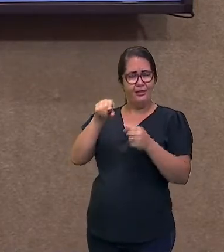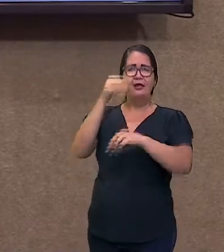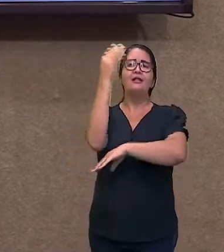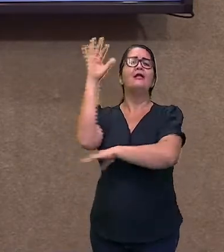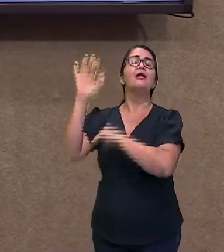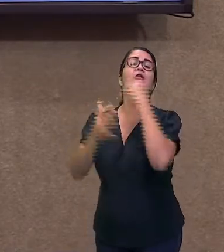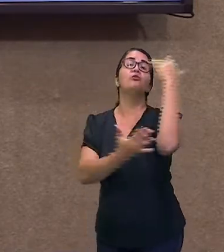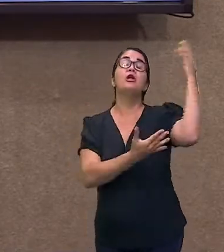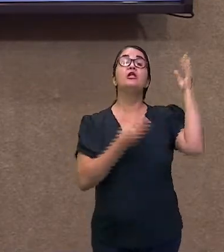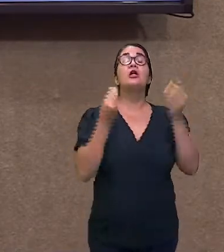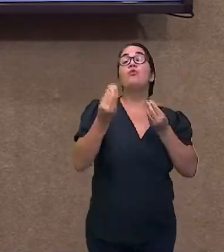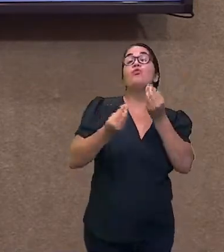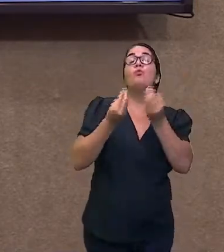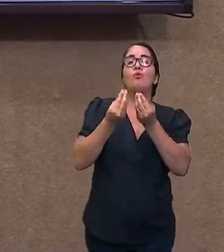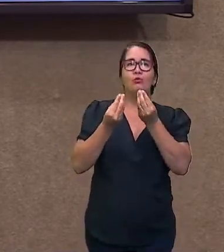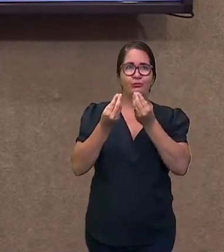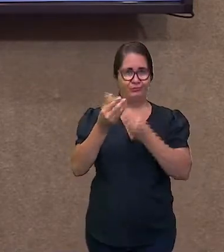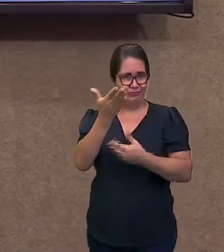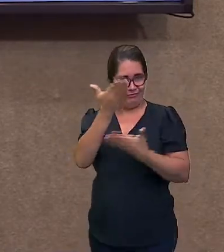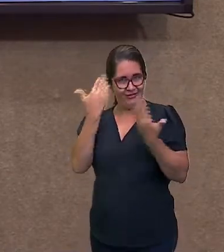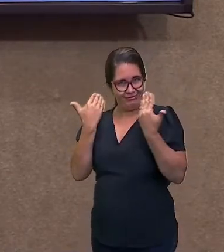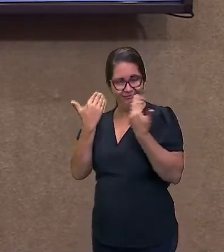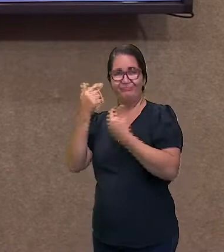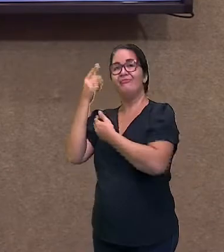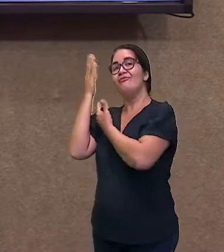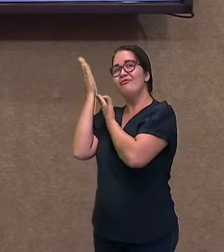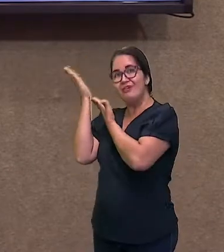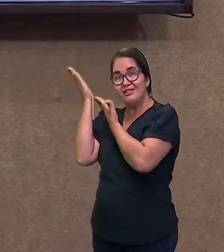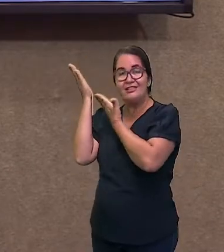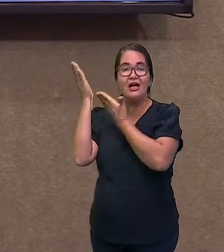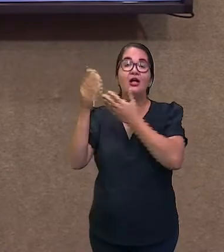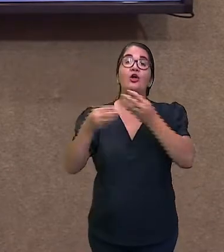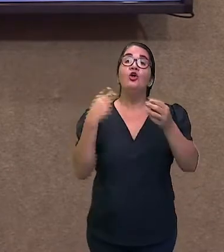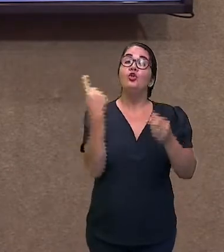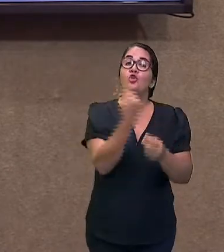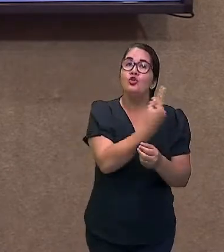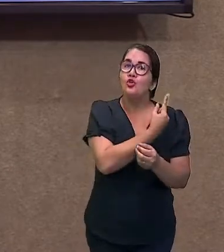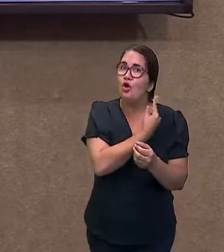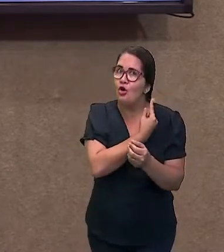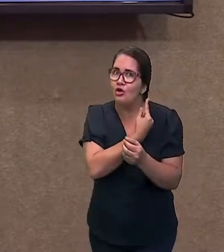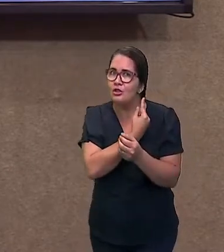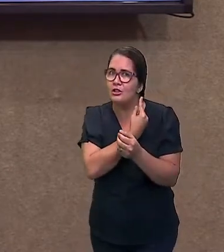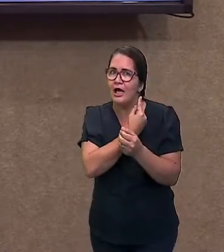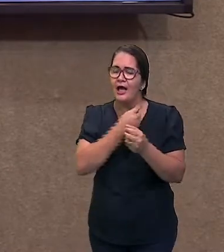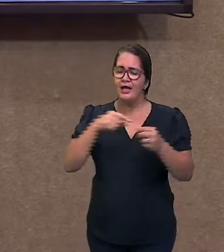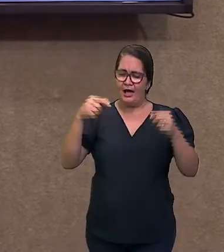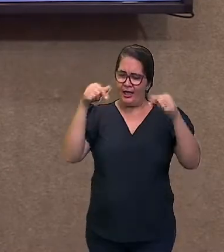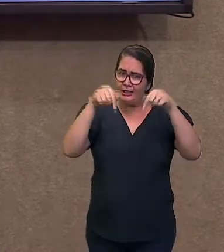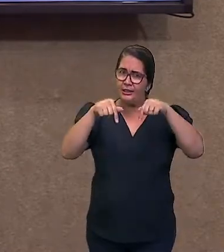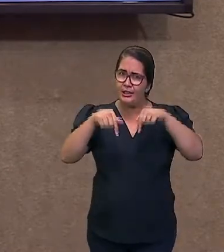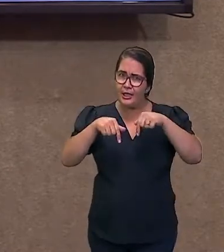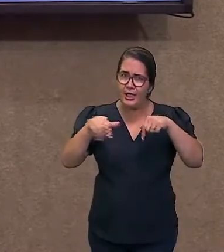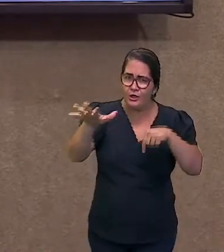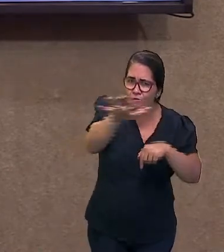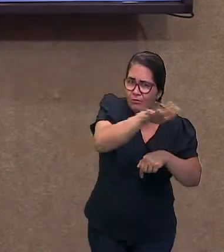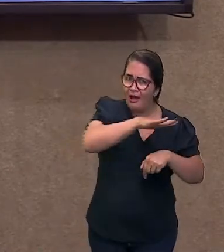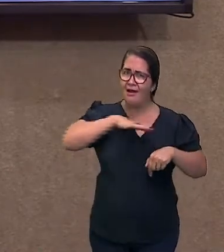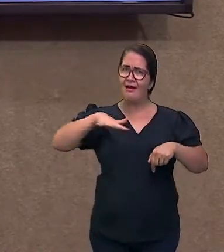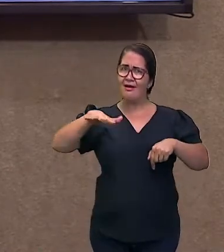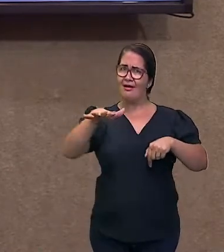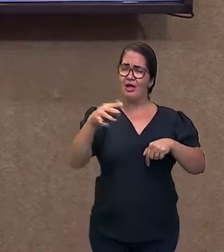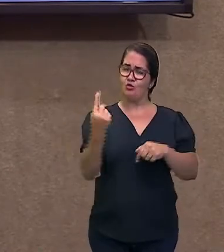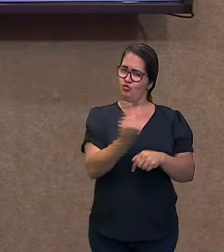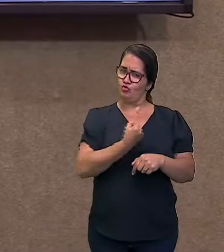Bom, nós estamos inseridos em um meio aonde não estamos sozinhos.